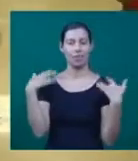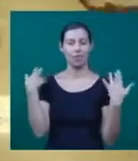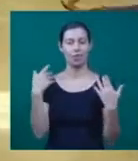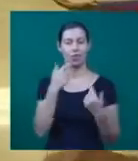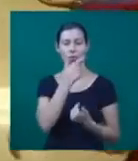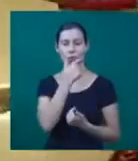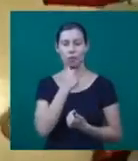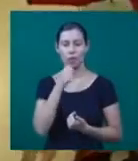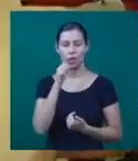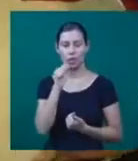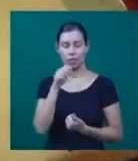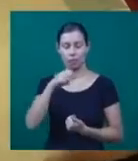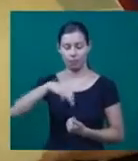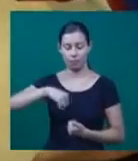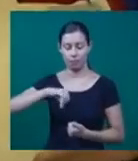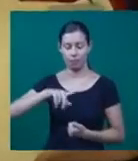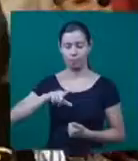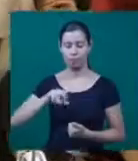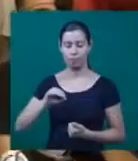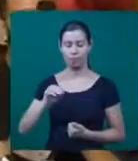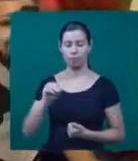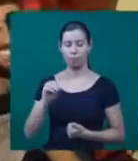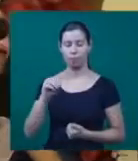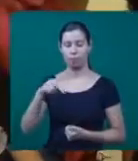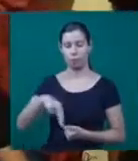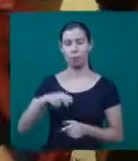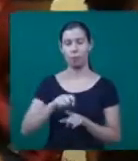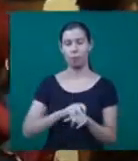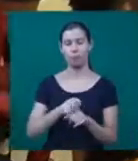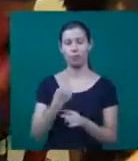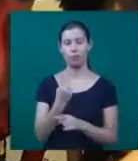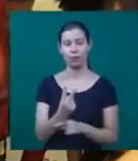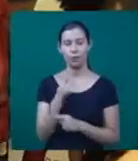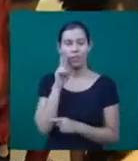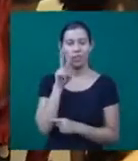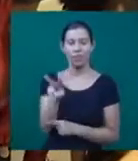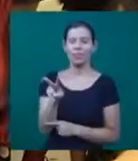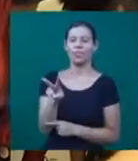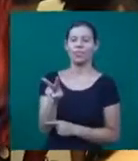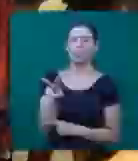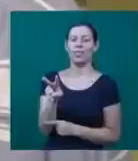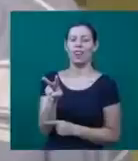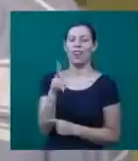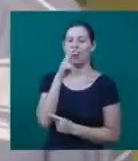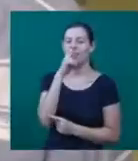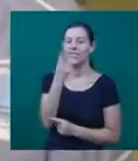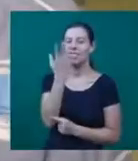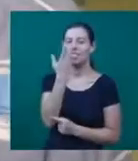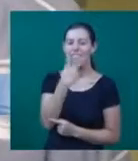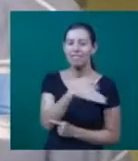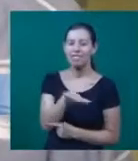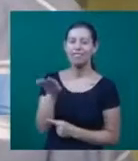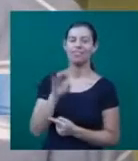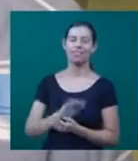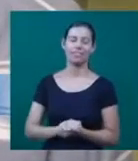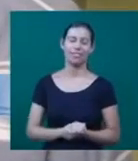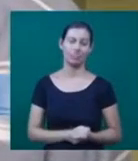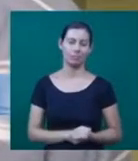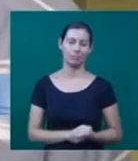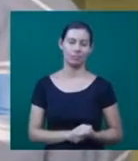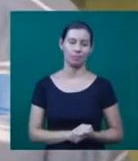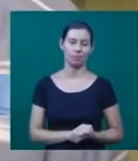já está internado há mais de dois meses e ficou igual criança quando viu os voluntários. E cada dia que passa,